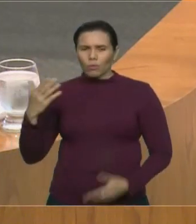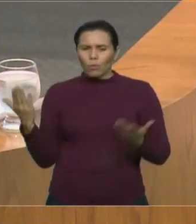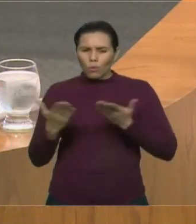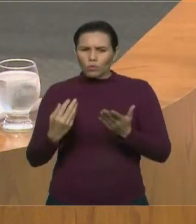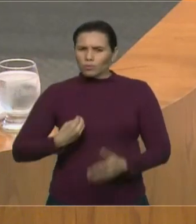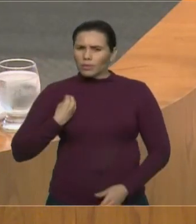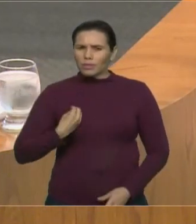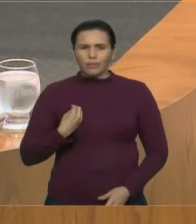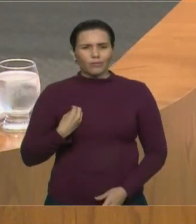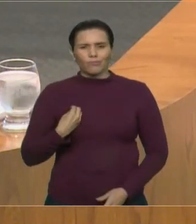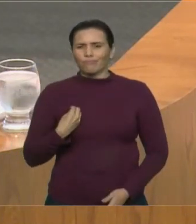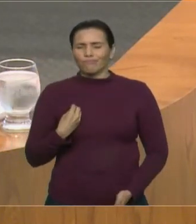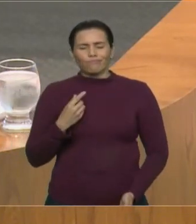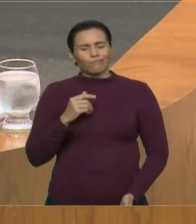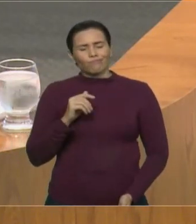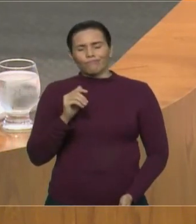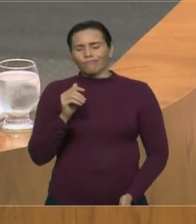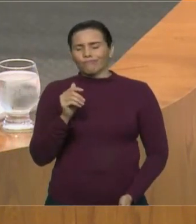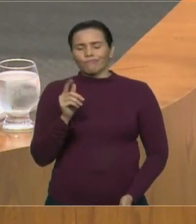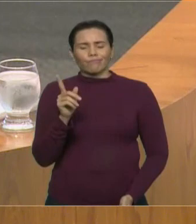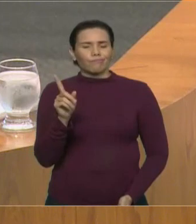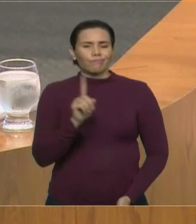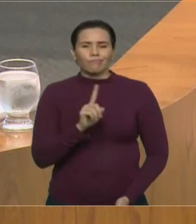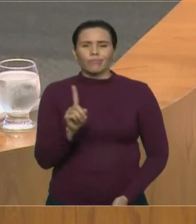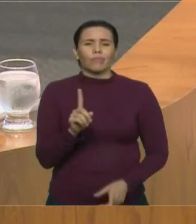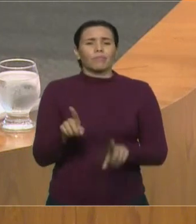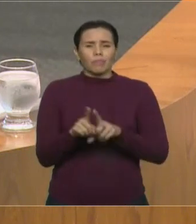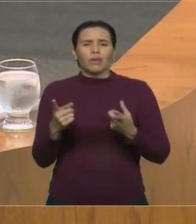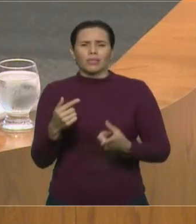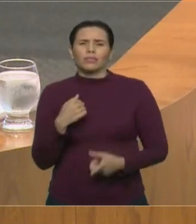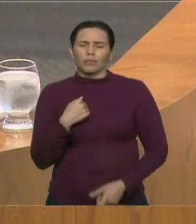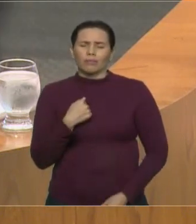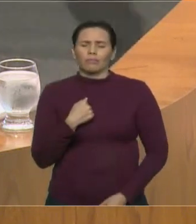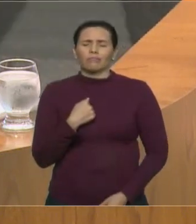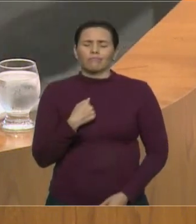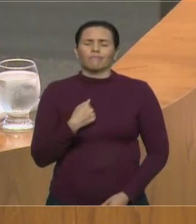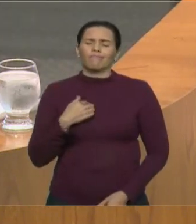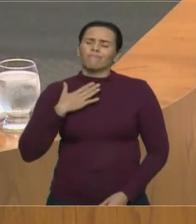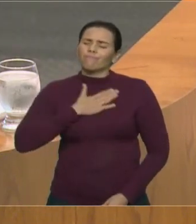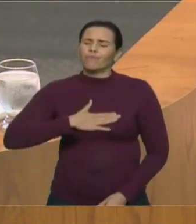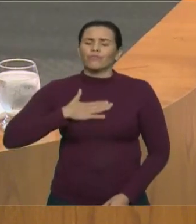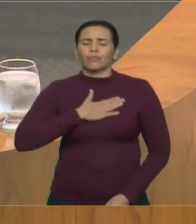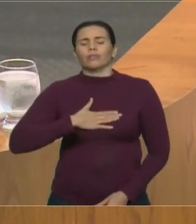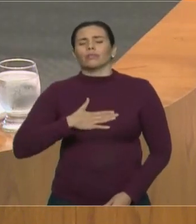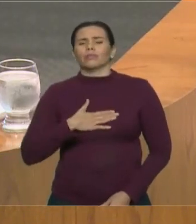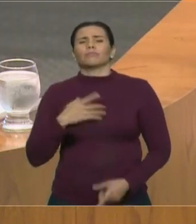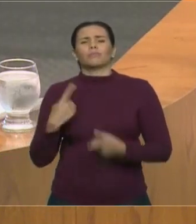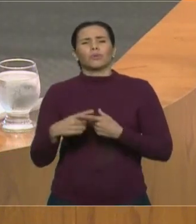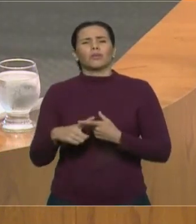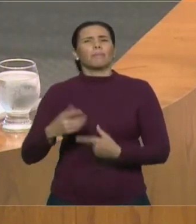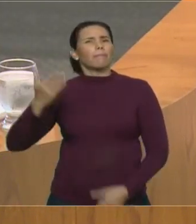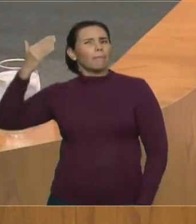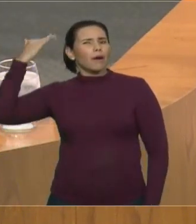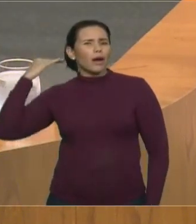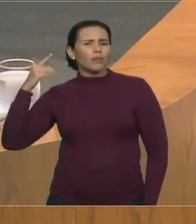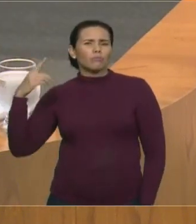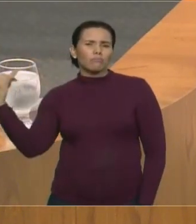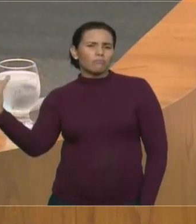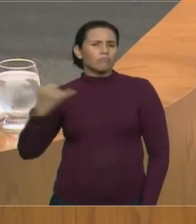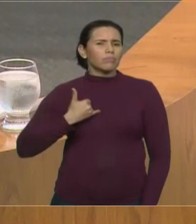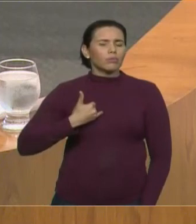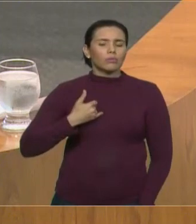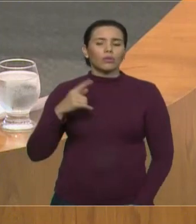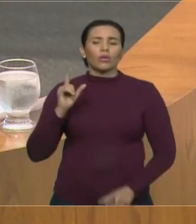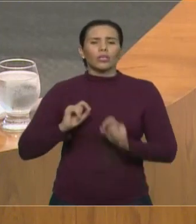vez que ele respeitaria a pluralidade de pensamentos. E aqui eu quero